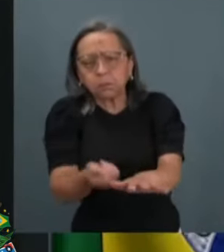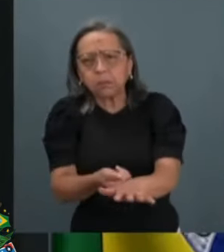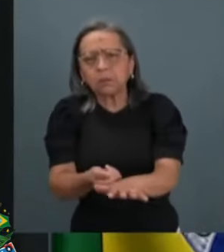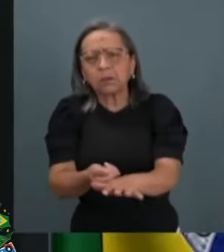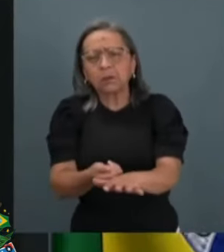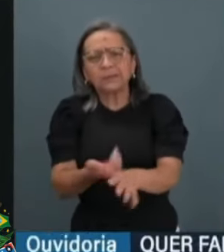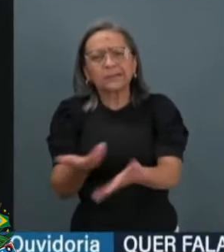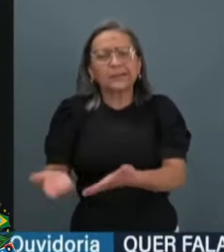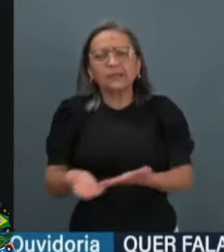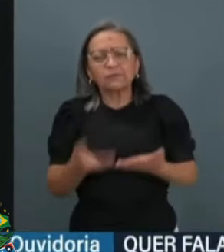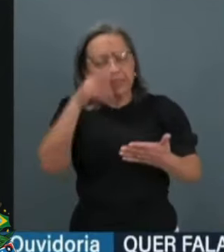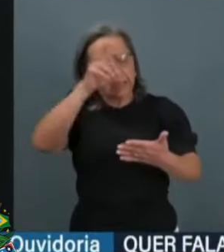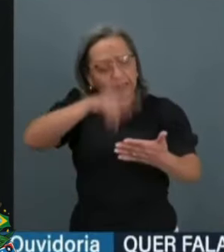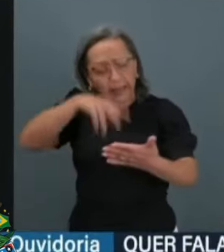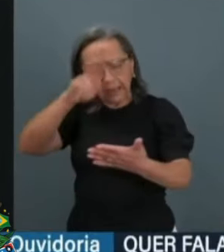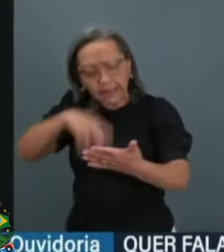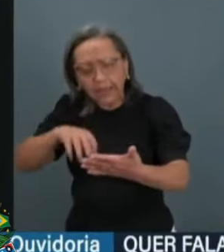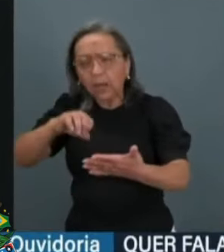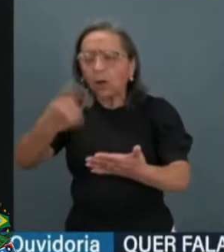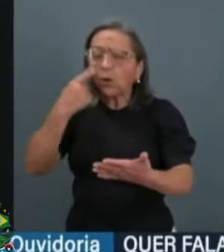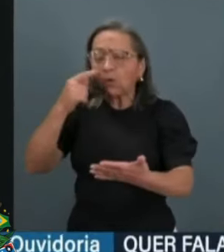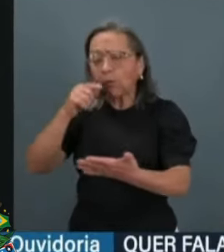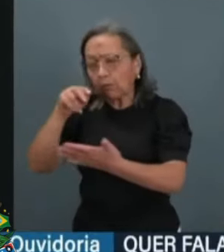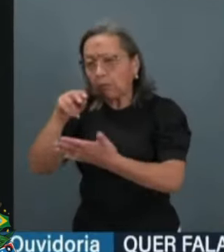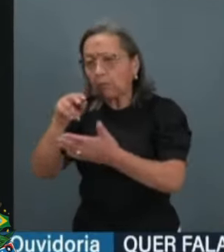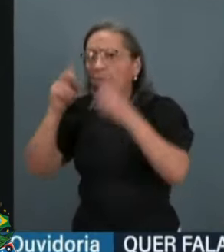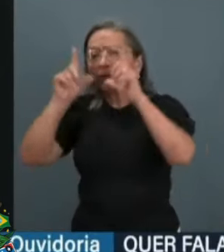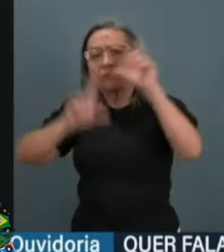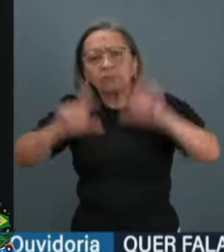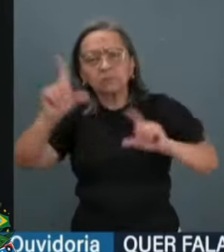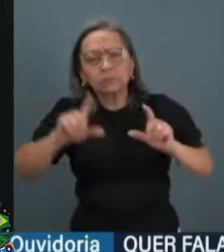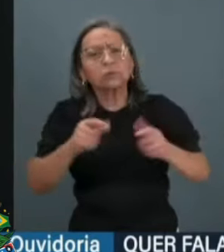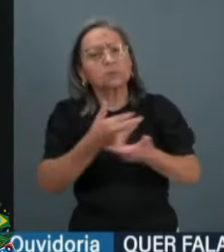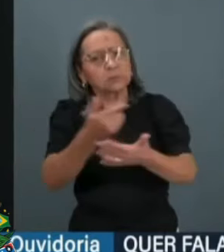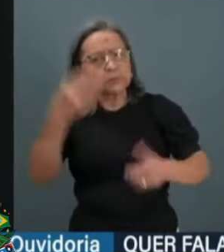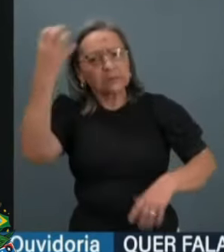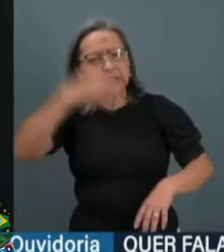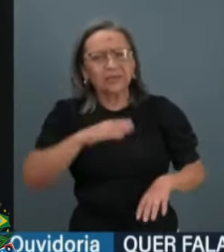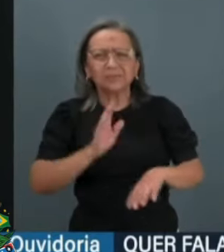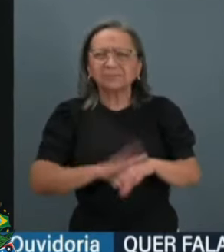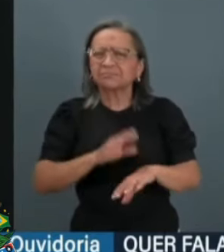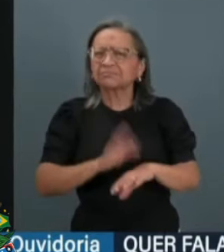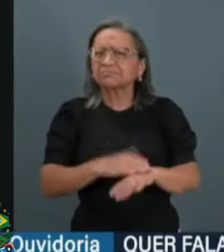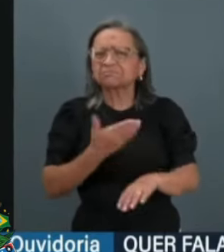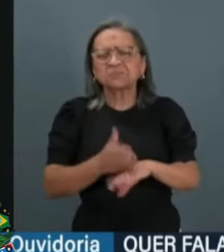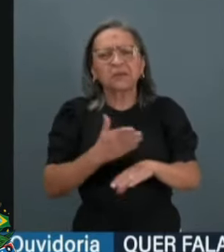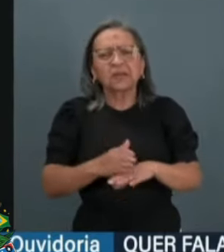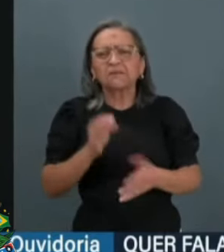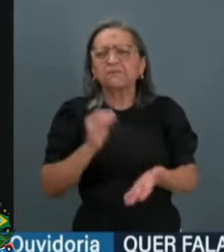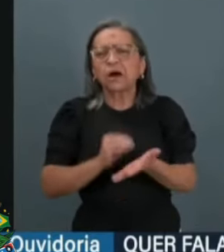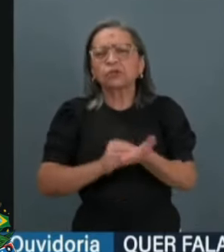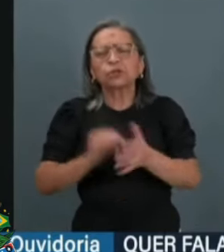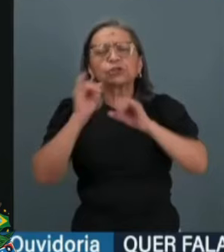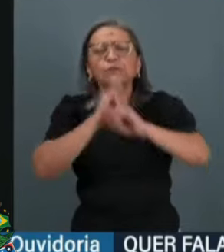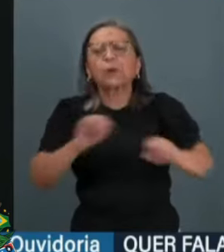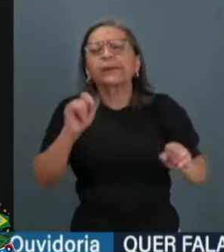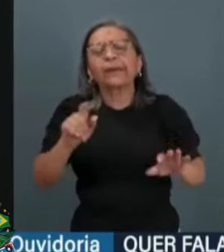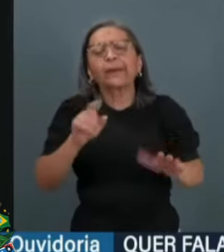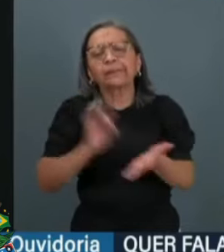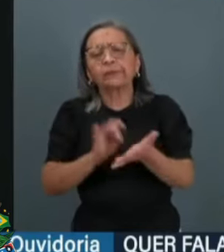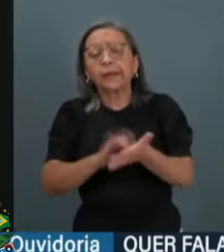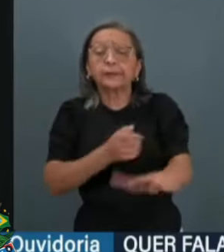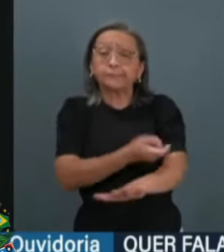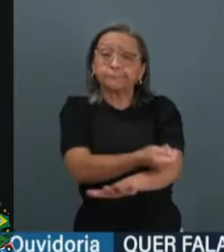de veículos que são veículos sérios praticando desinformação em fake news. E aí alguém,